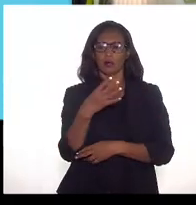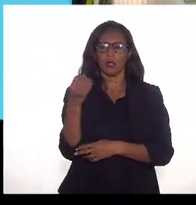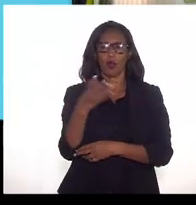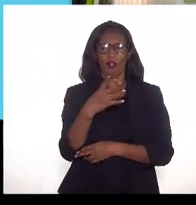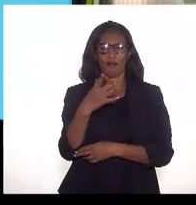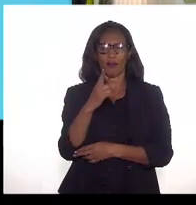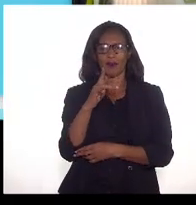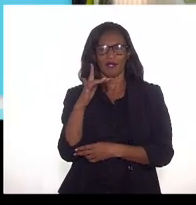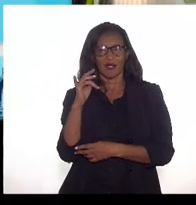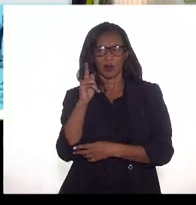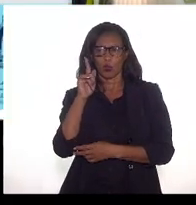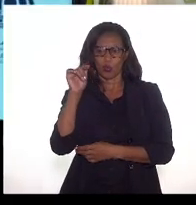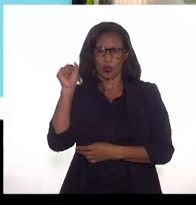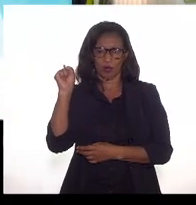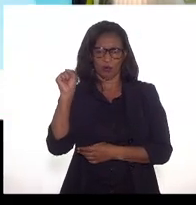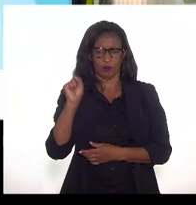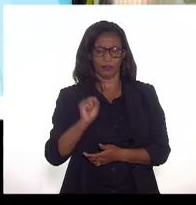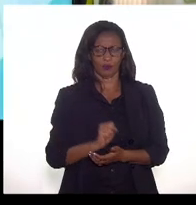gás